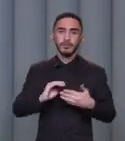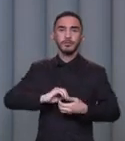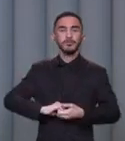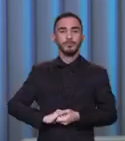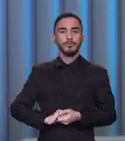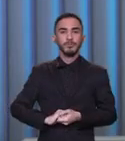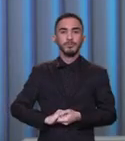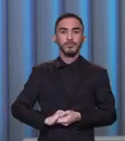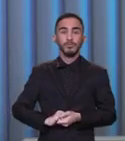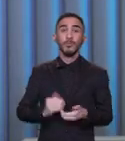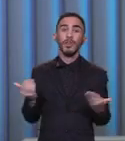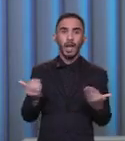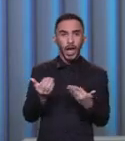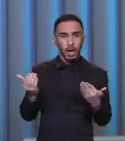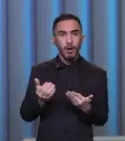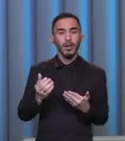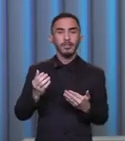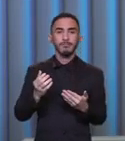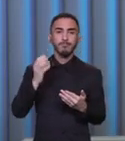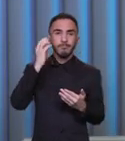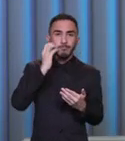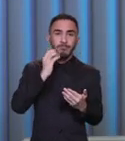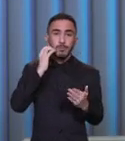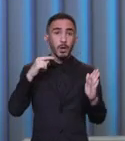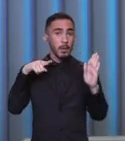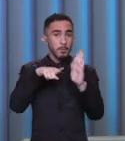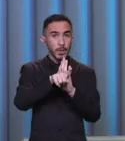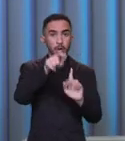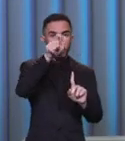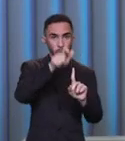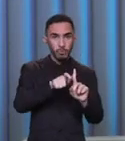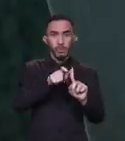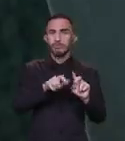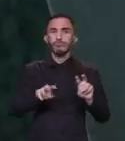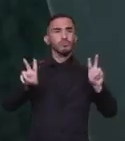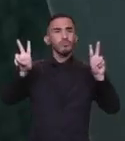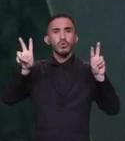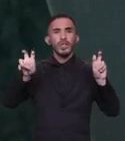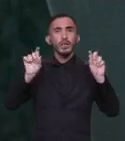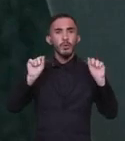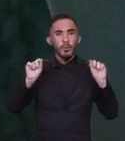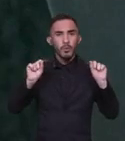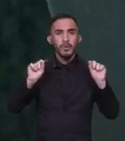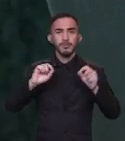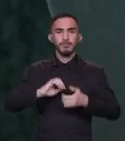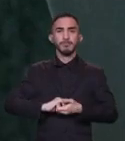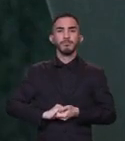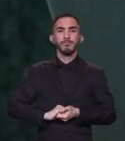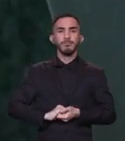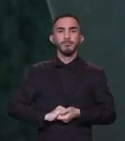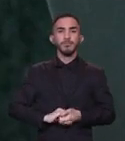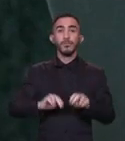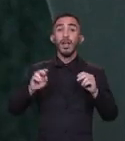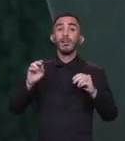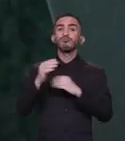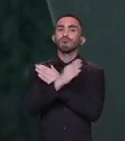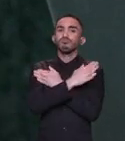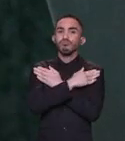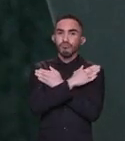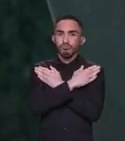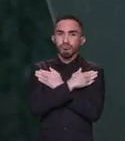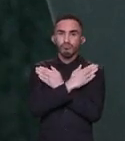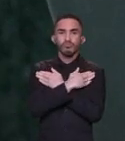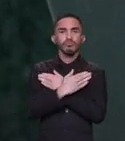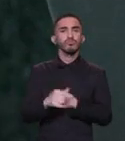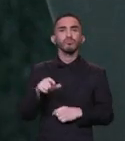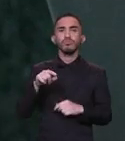Agora é o candidato Cláudio Castro, quem pergunta o tema, candidato, será desemprego. A quem